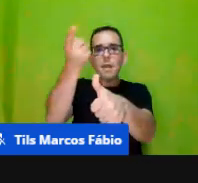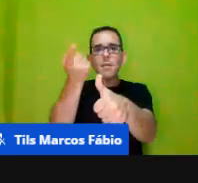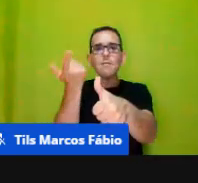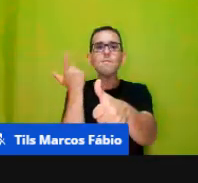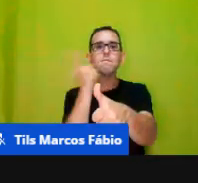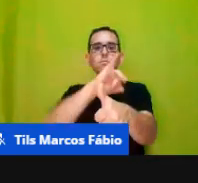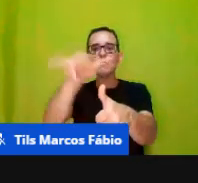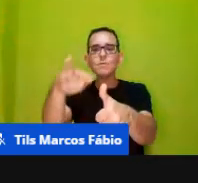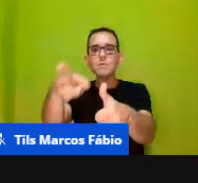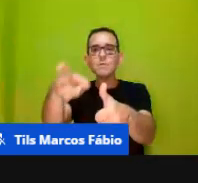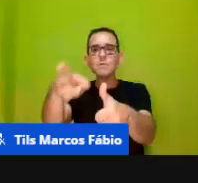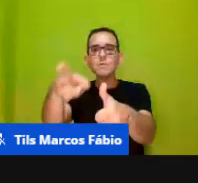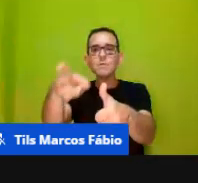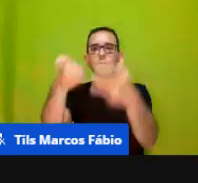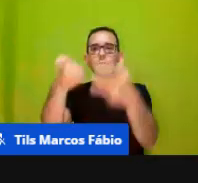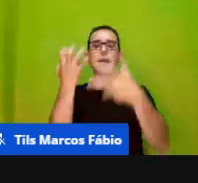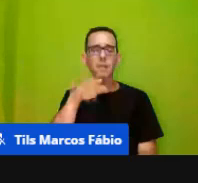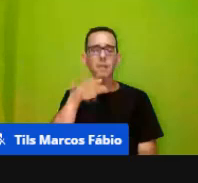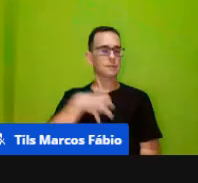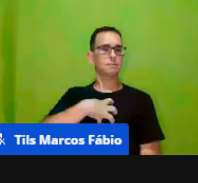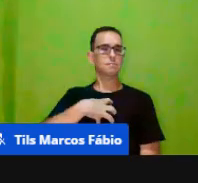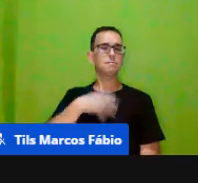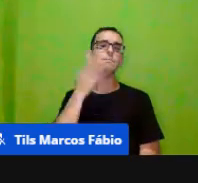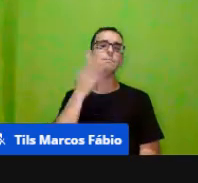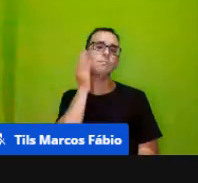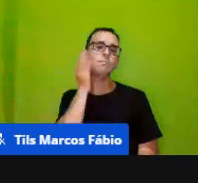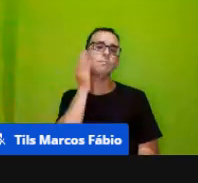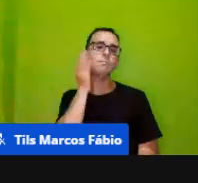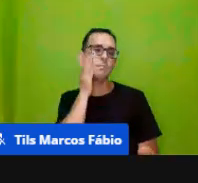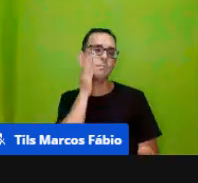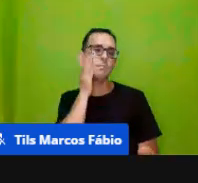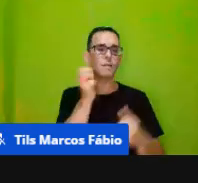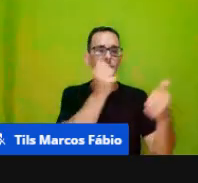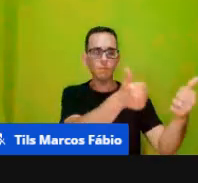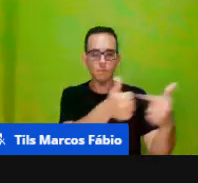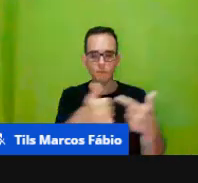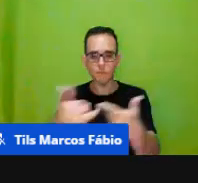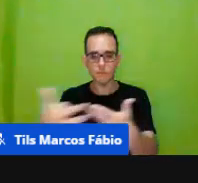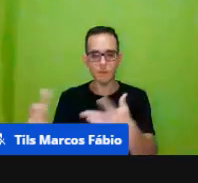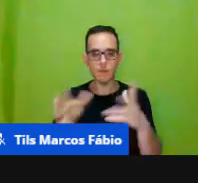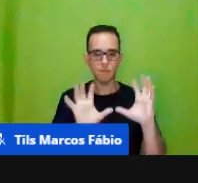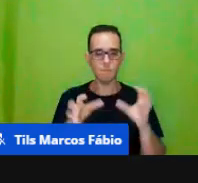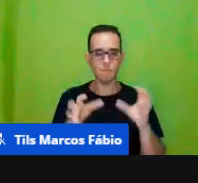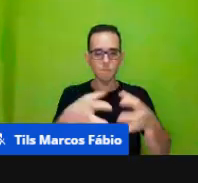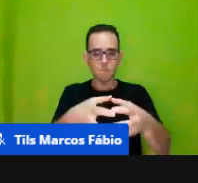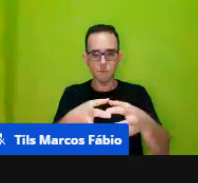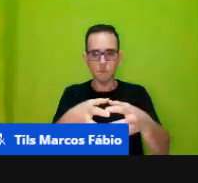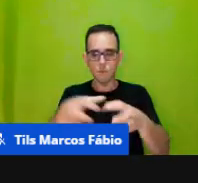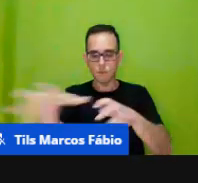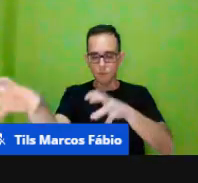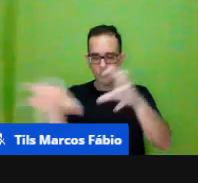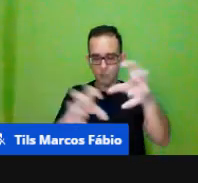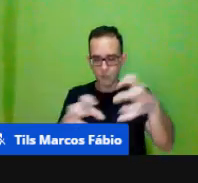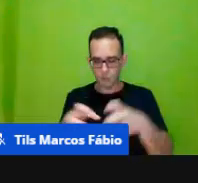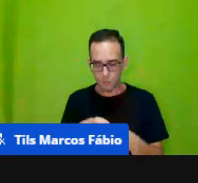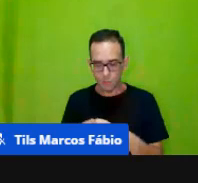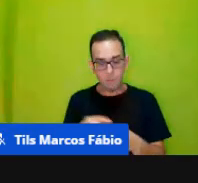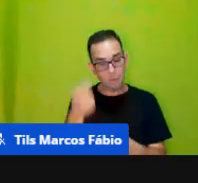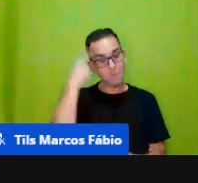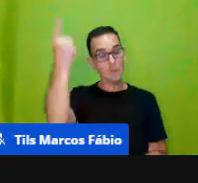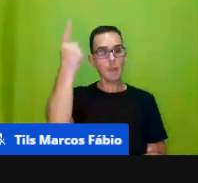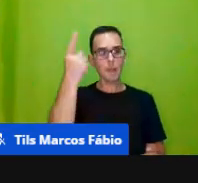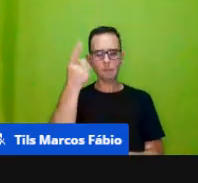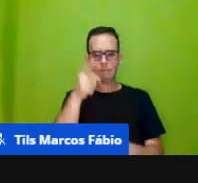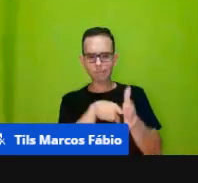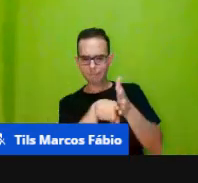criança vai ter de seriar, sequenciar, agrupar e estimar. E manipular e explorar é aquilo que os